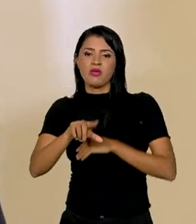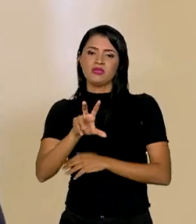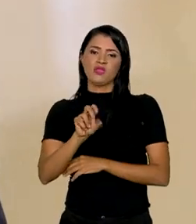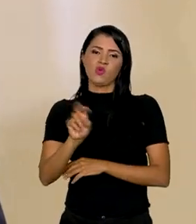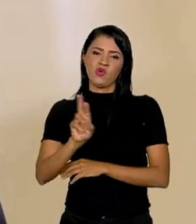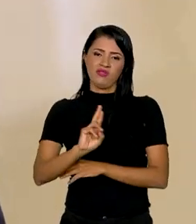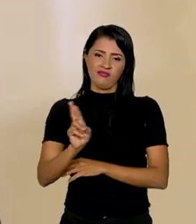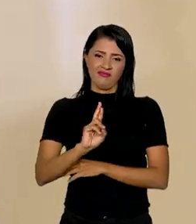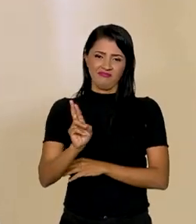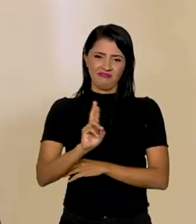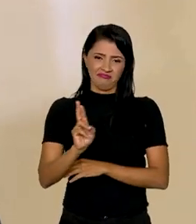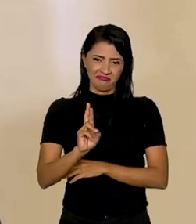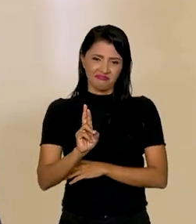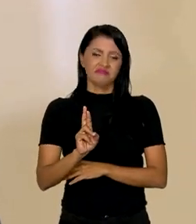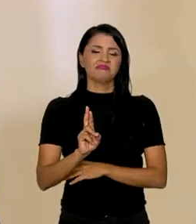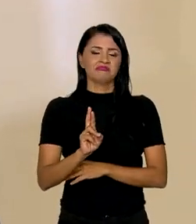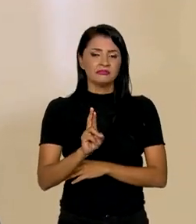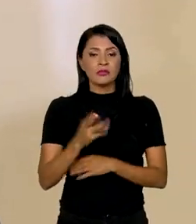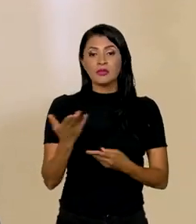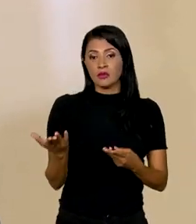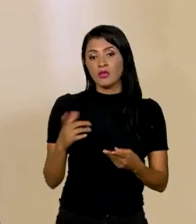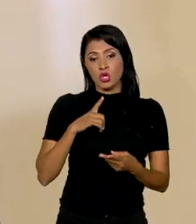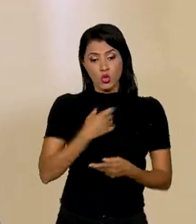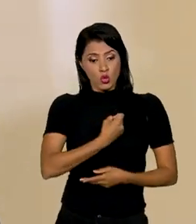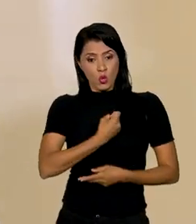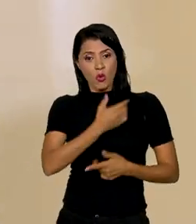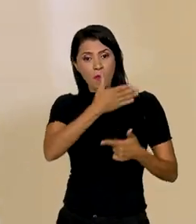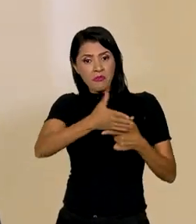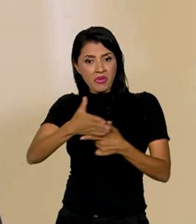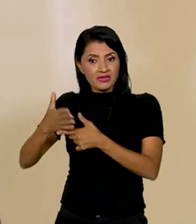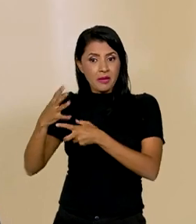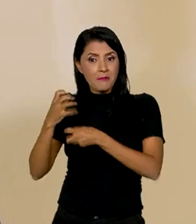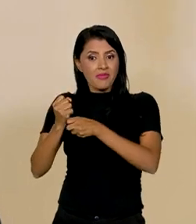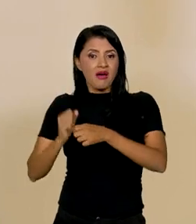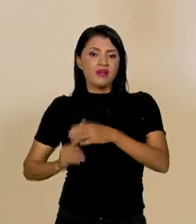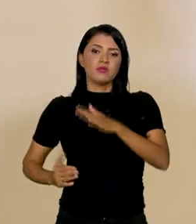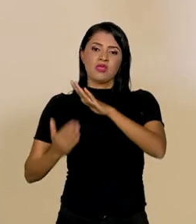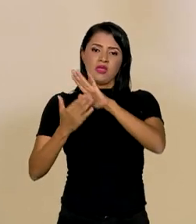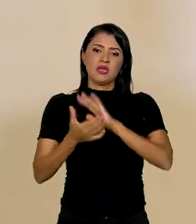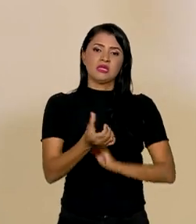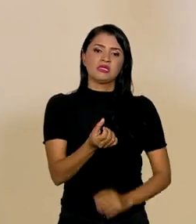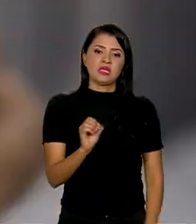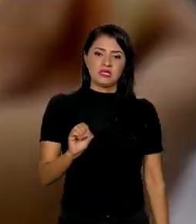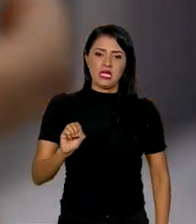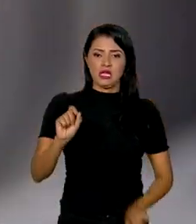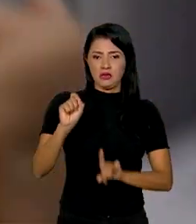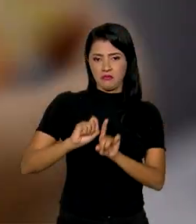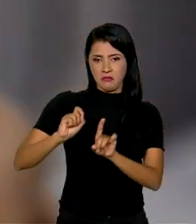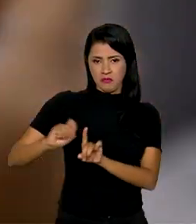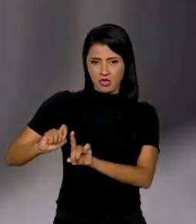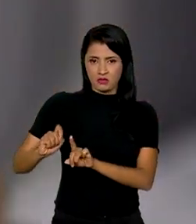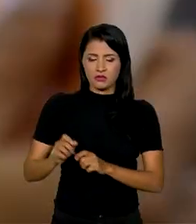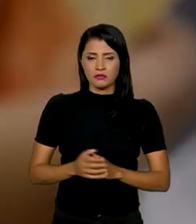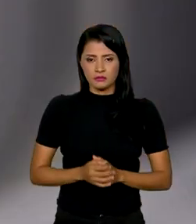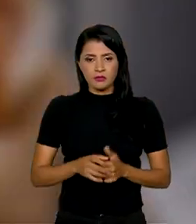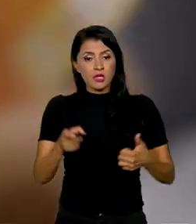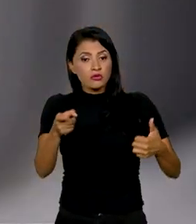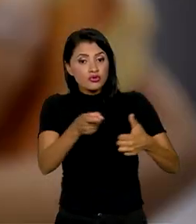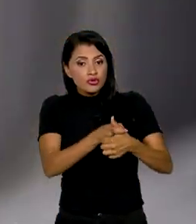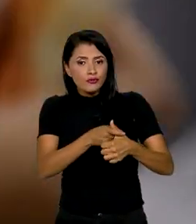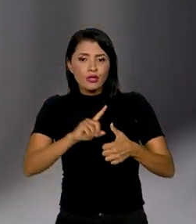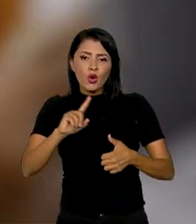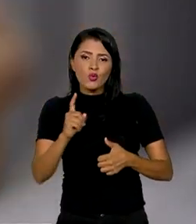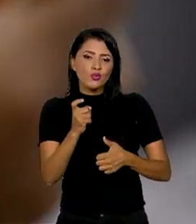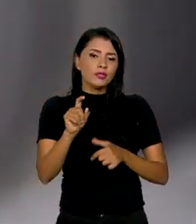reais, e o número de parcelas máximo é de 60 meses. Há dívidas em que a única